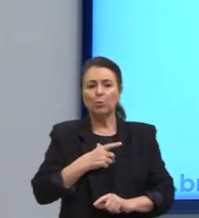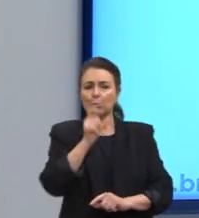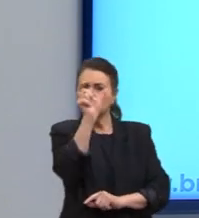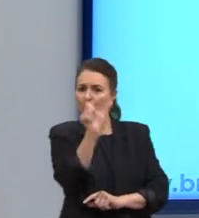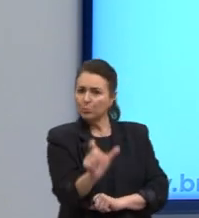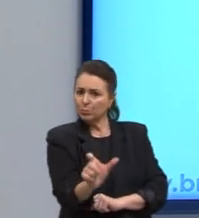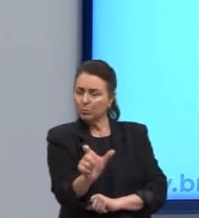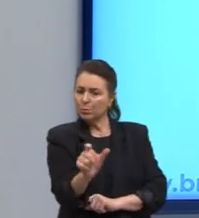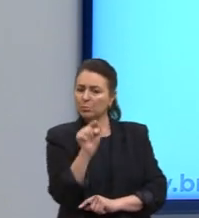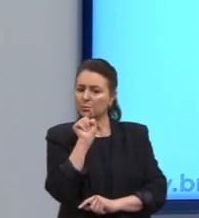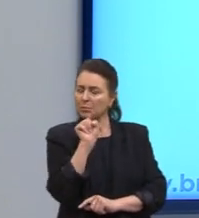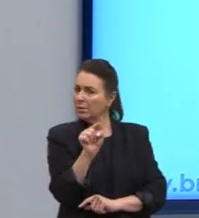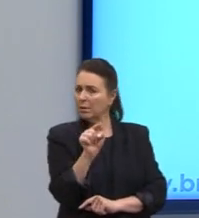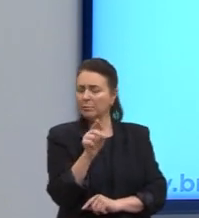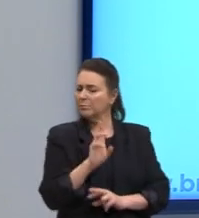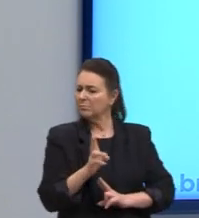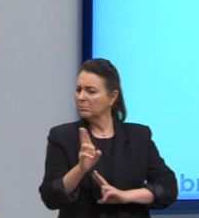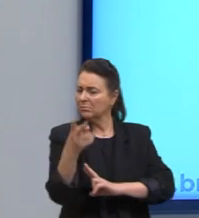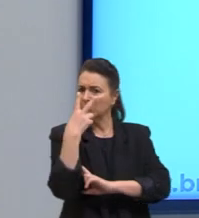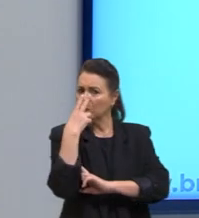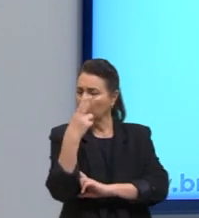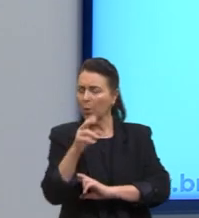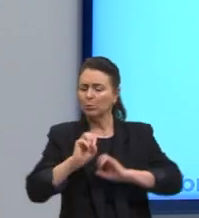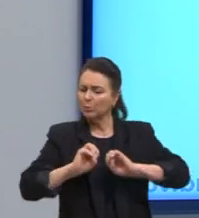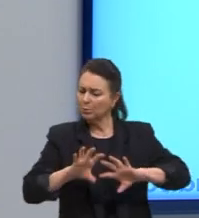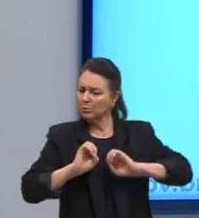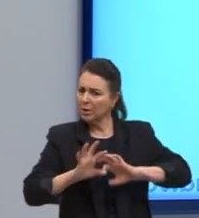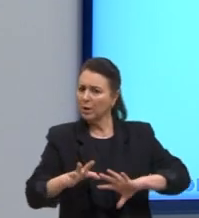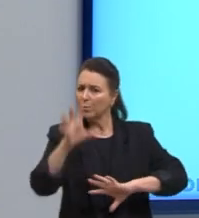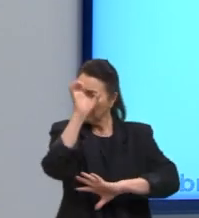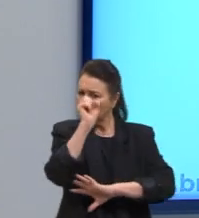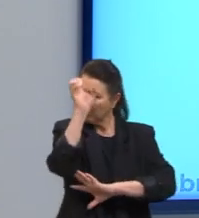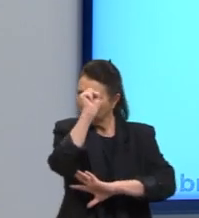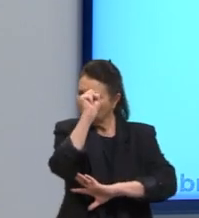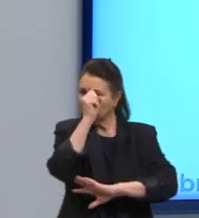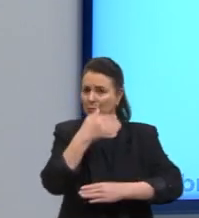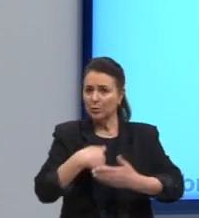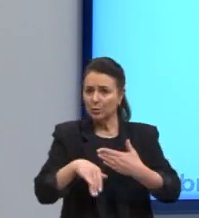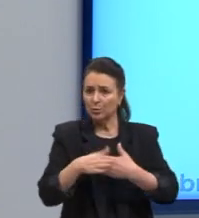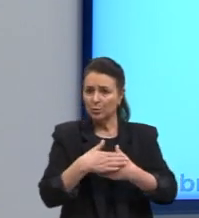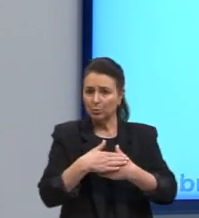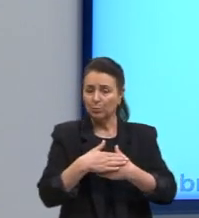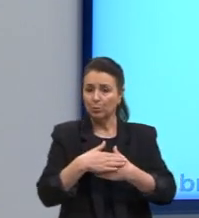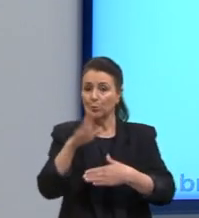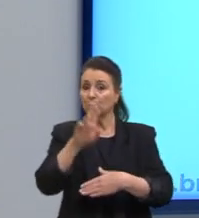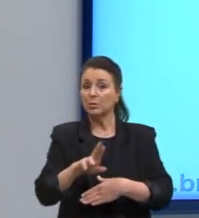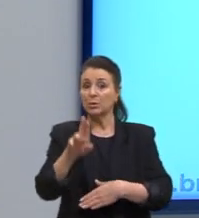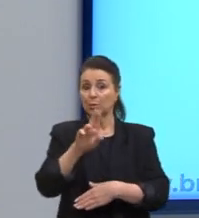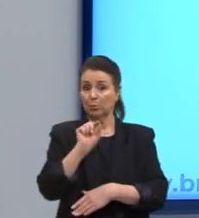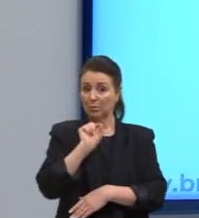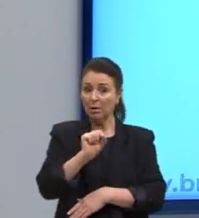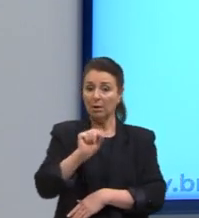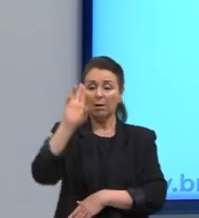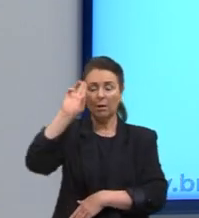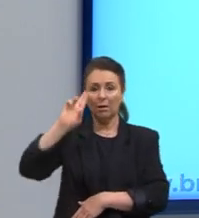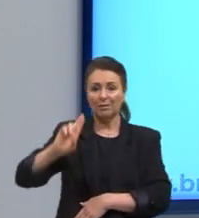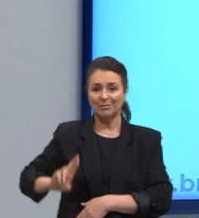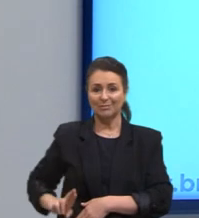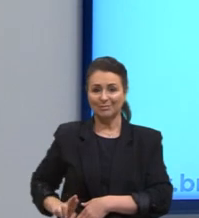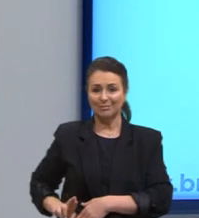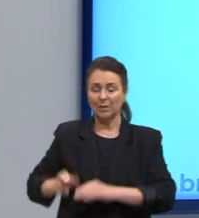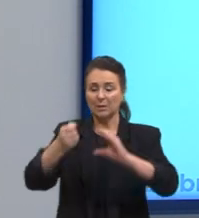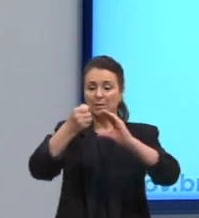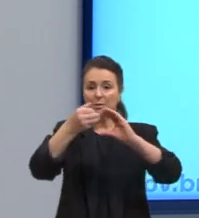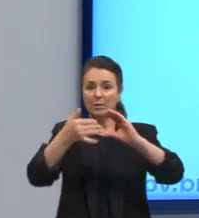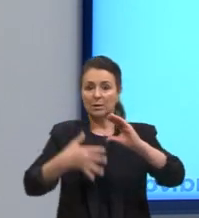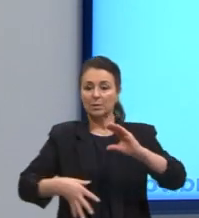sempre aí, o sujeito a ser educado. Estava aí o sujeito a ser educado através da razão. Então, olha só, essas são as características